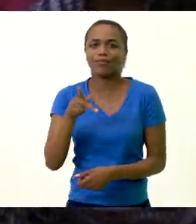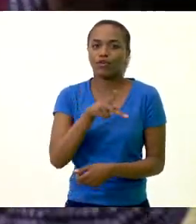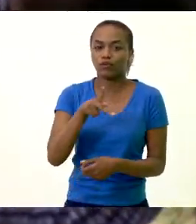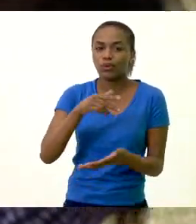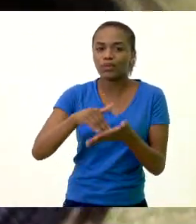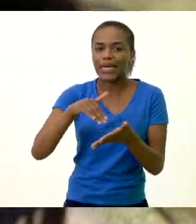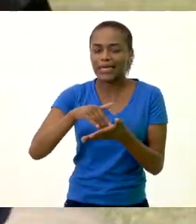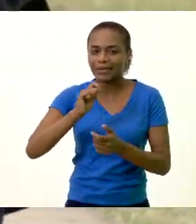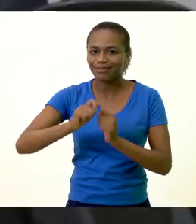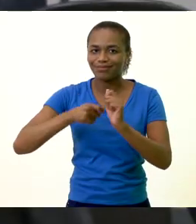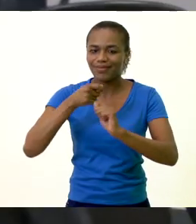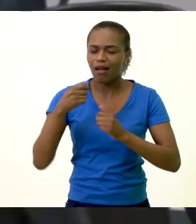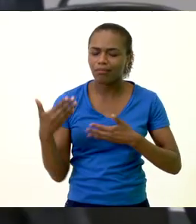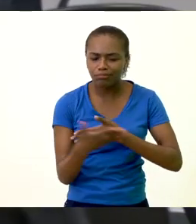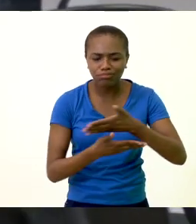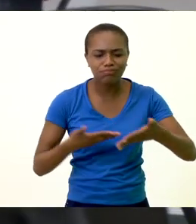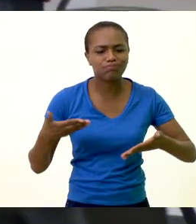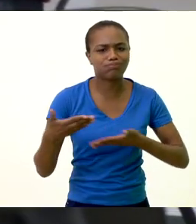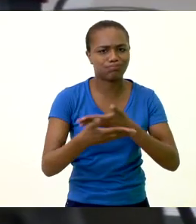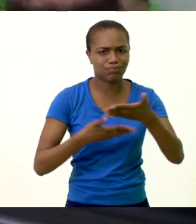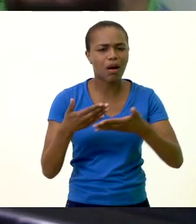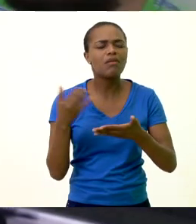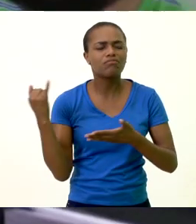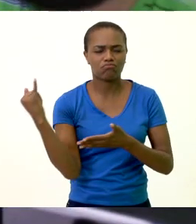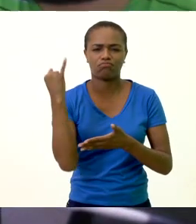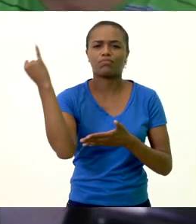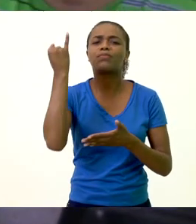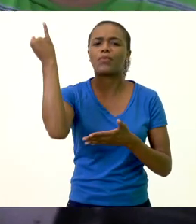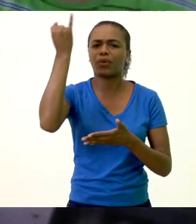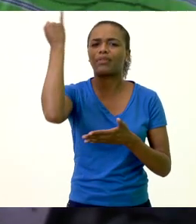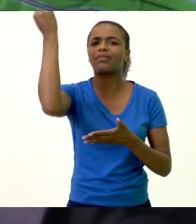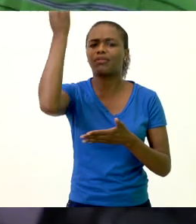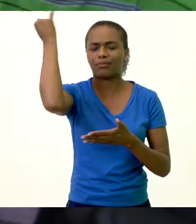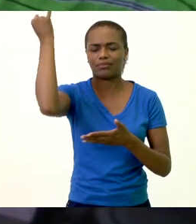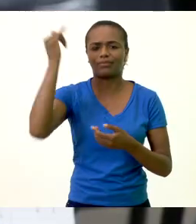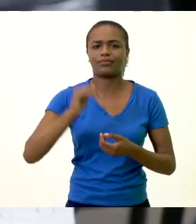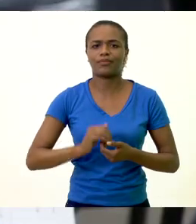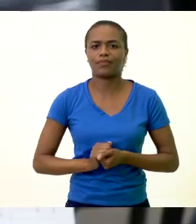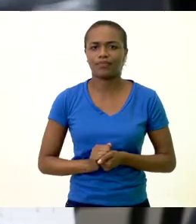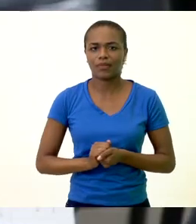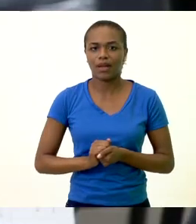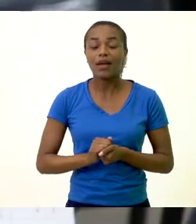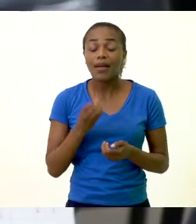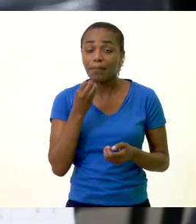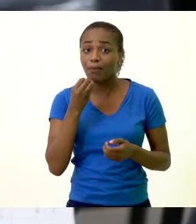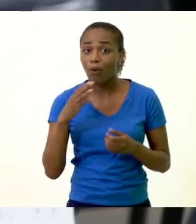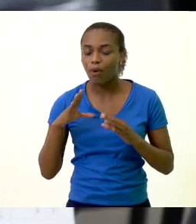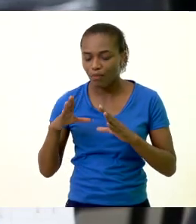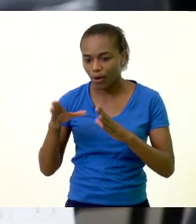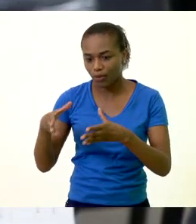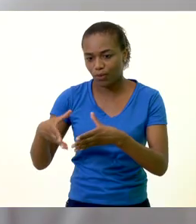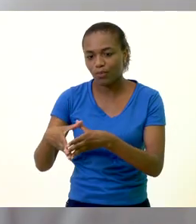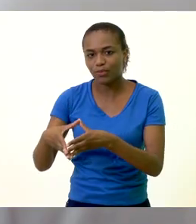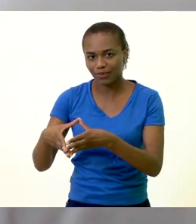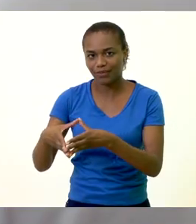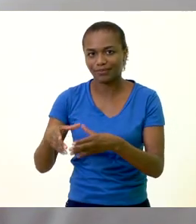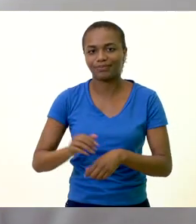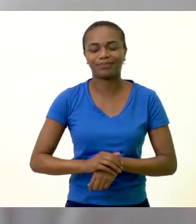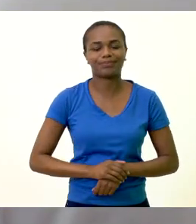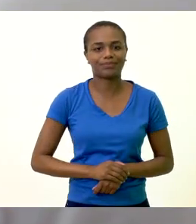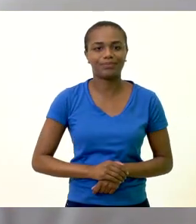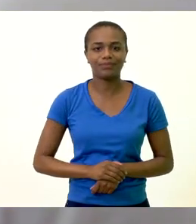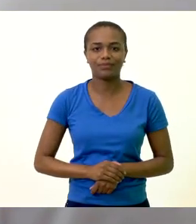professores e técnicos têm uma vivência acadêmica diversificada e rica, com impactos positivos na